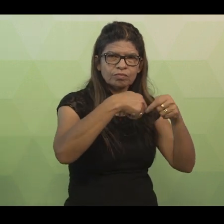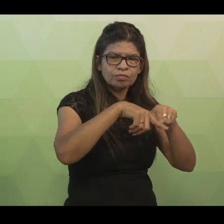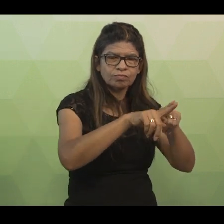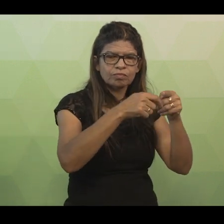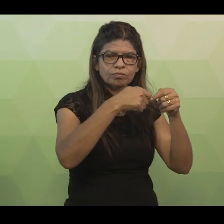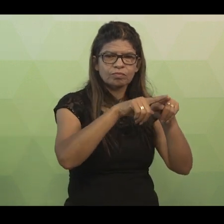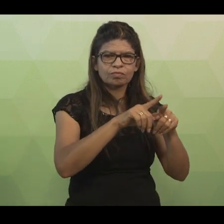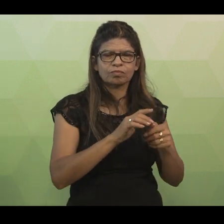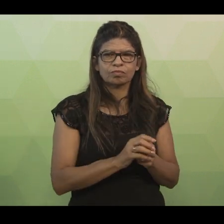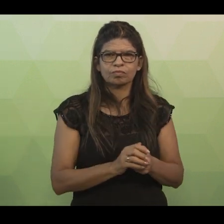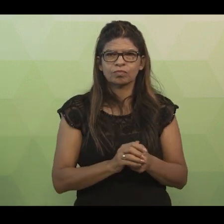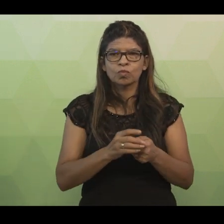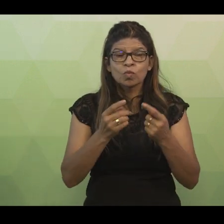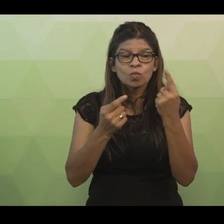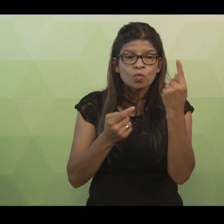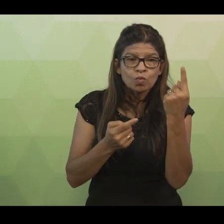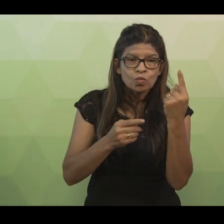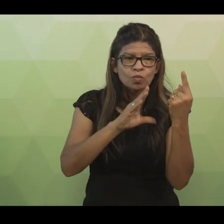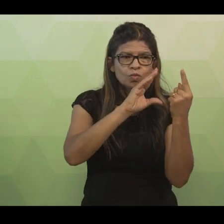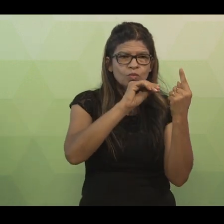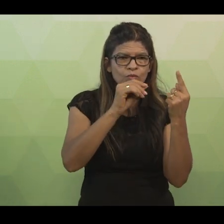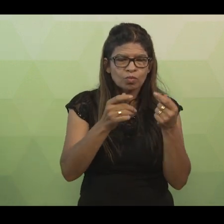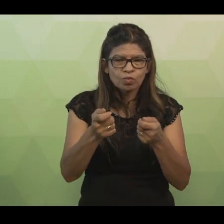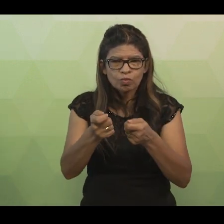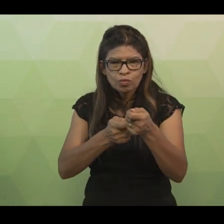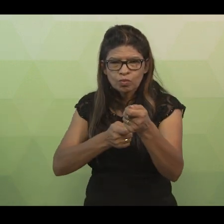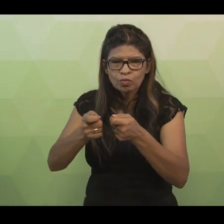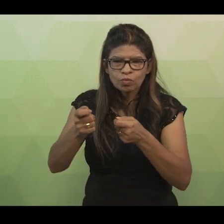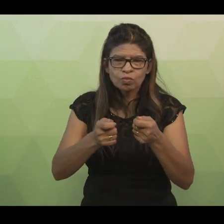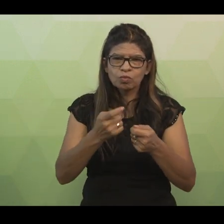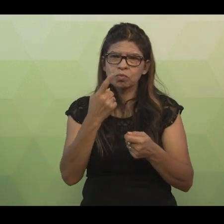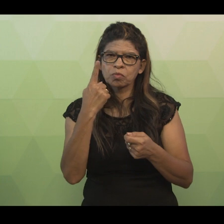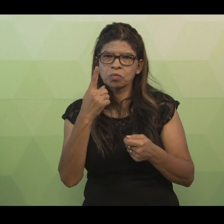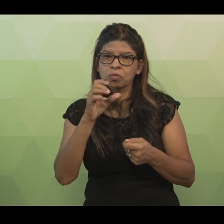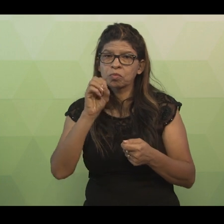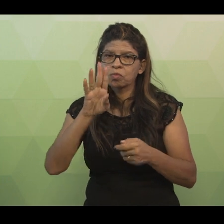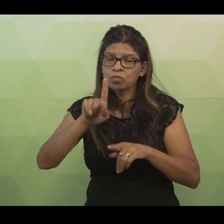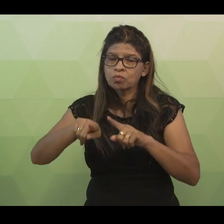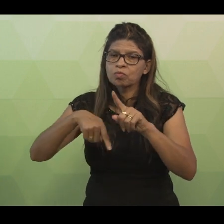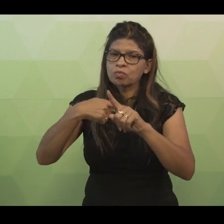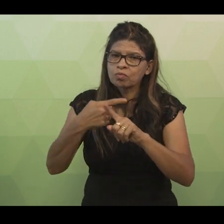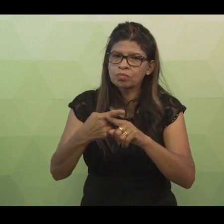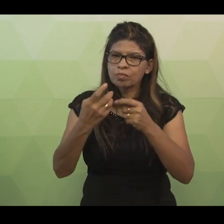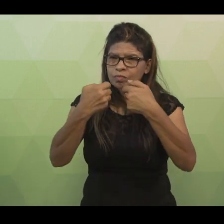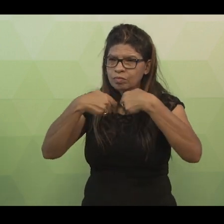um funcionário controla um ou mais empréstimos de livro solicitado por um cliente.